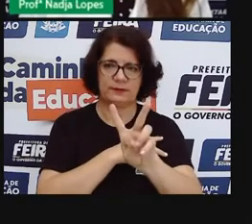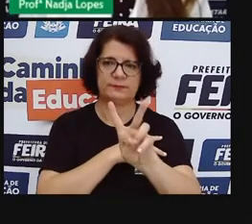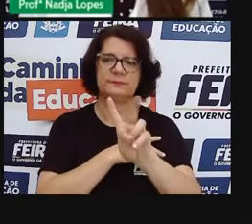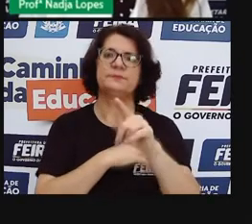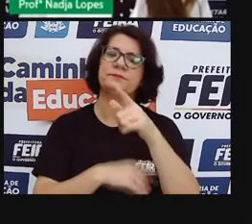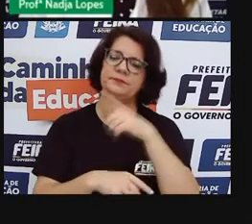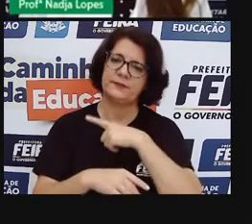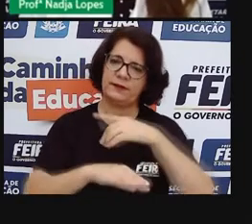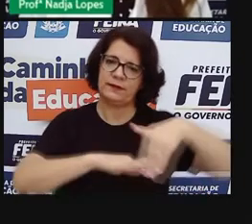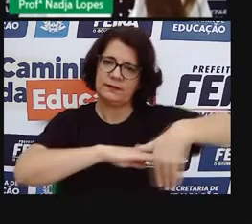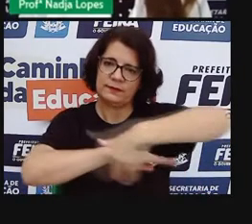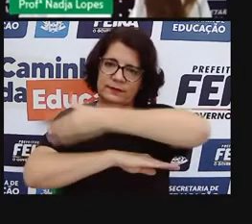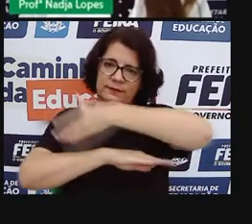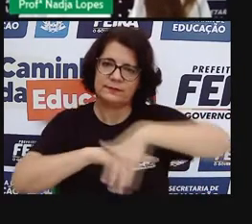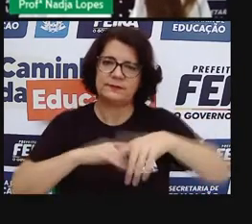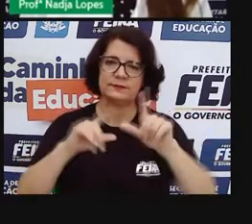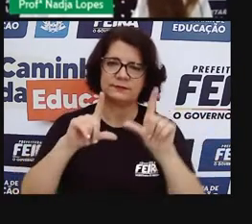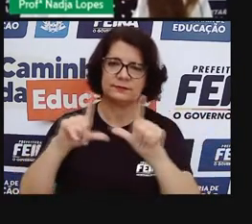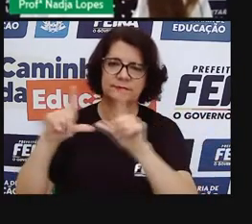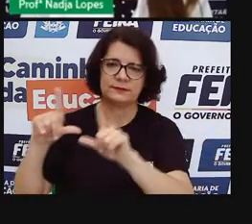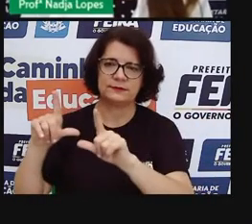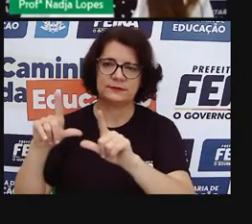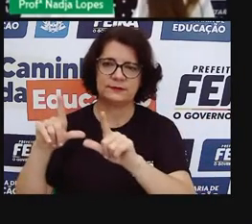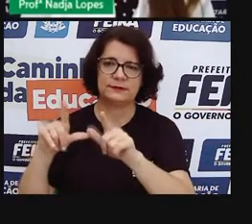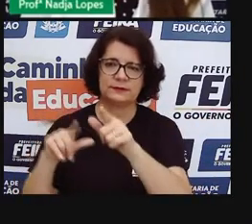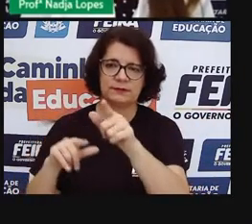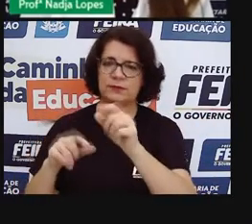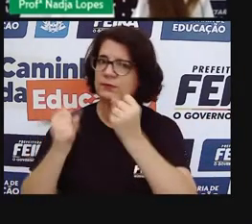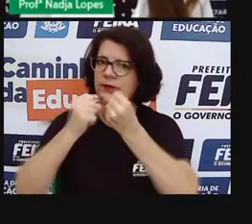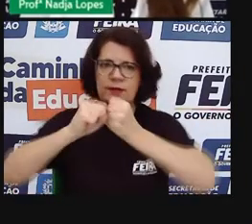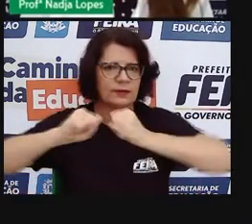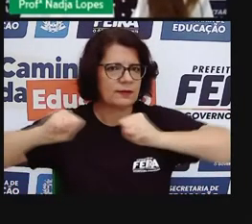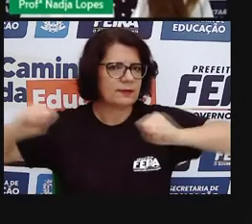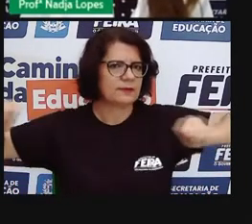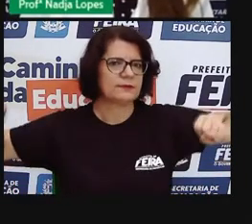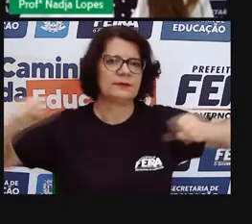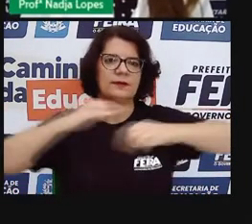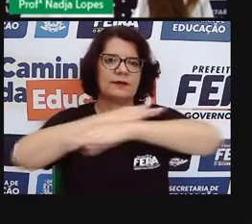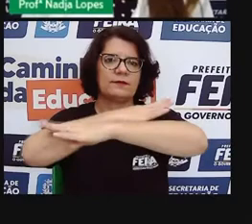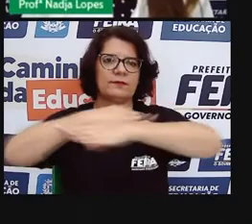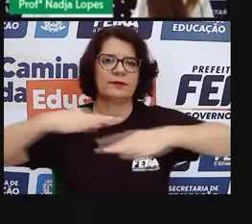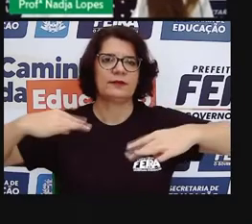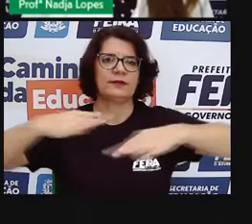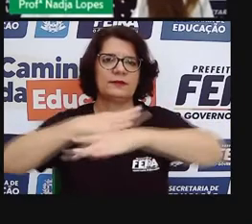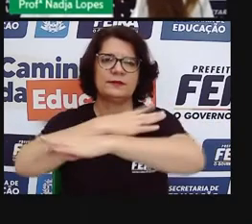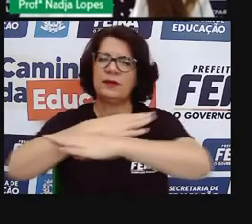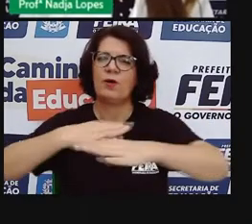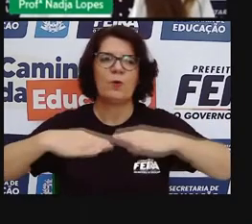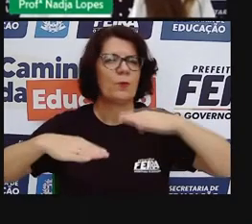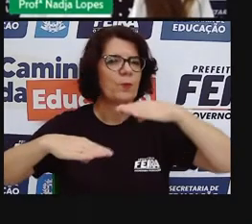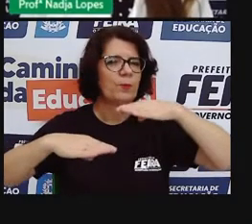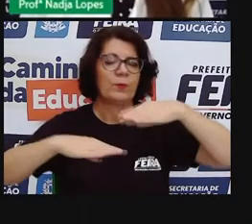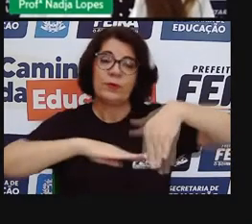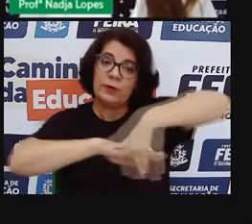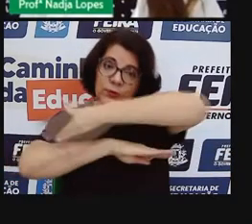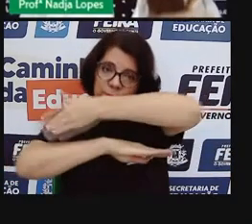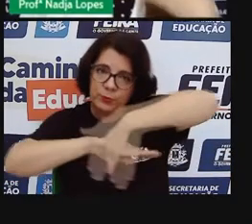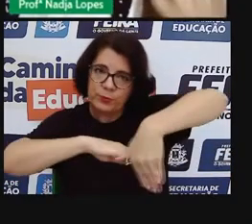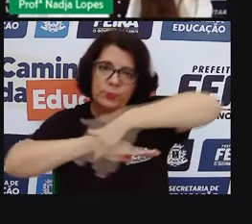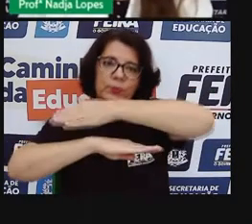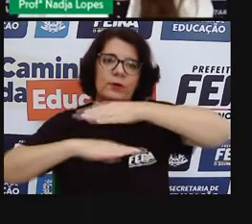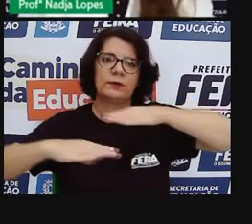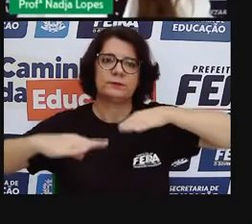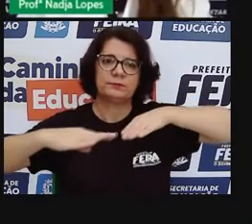A Denil Falcão. Grandes avenidas que ligam, né? Ruas, ligam e